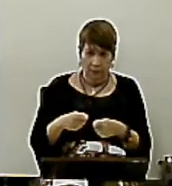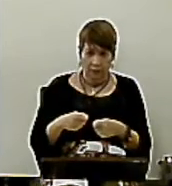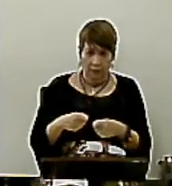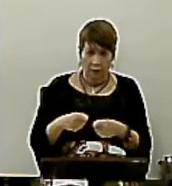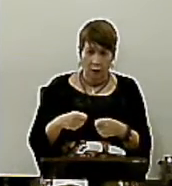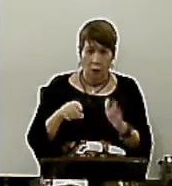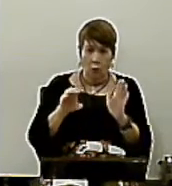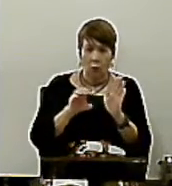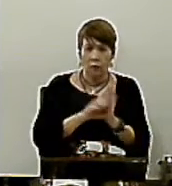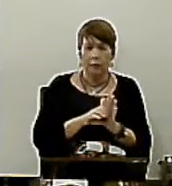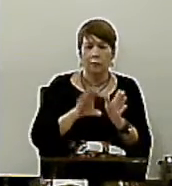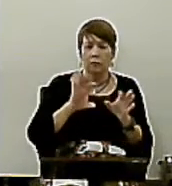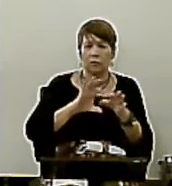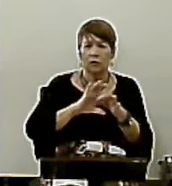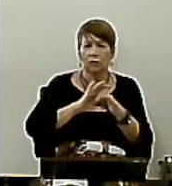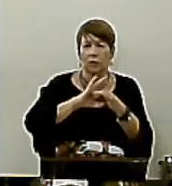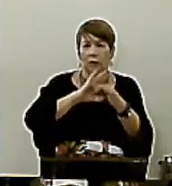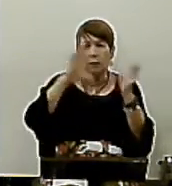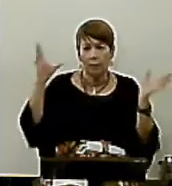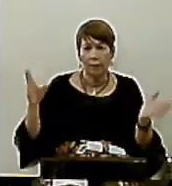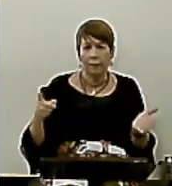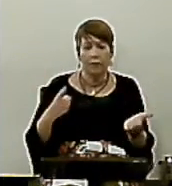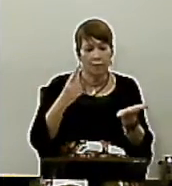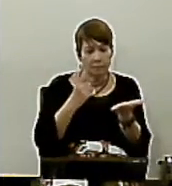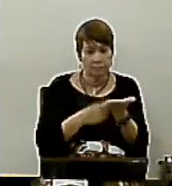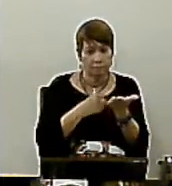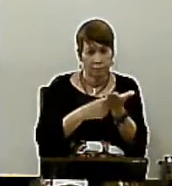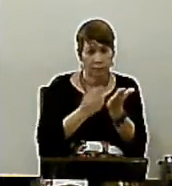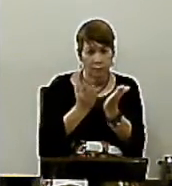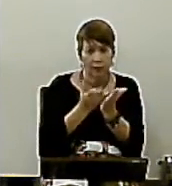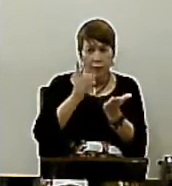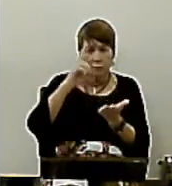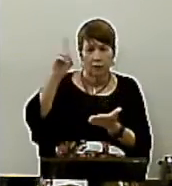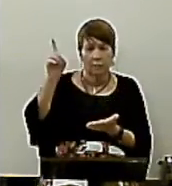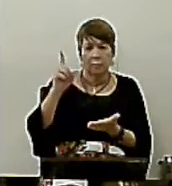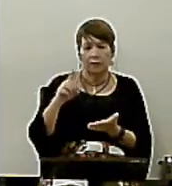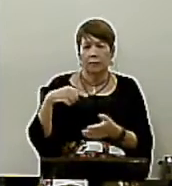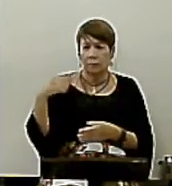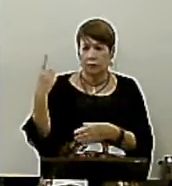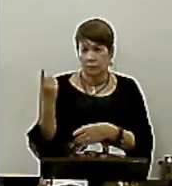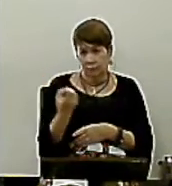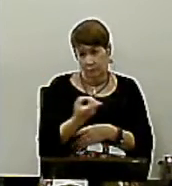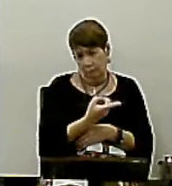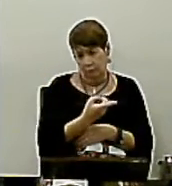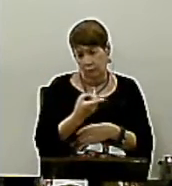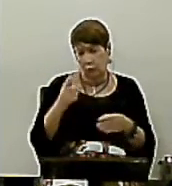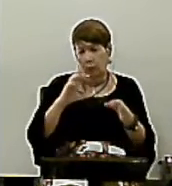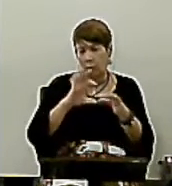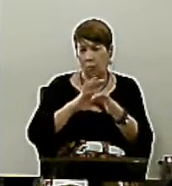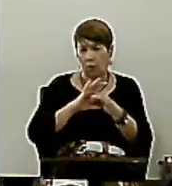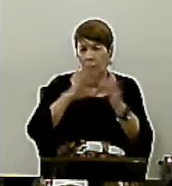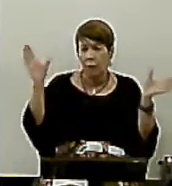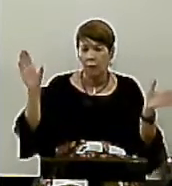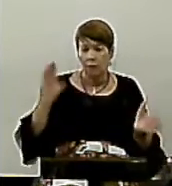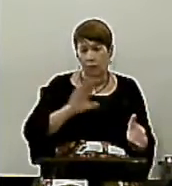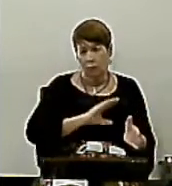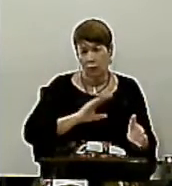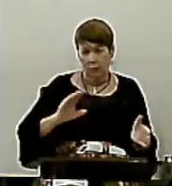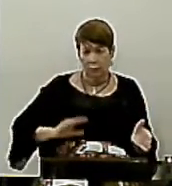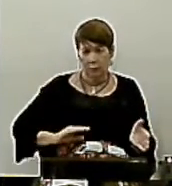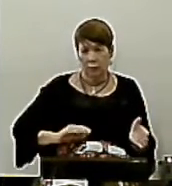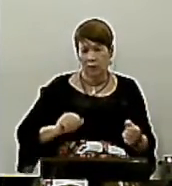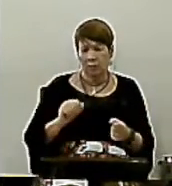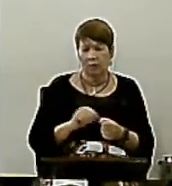nosso conceito De liberdade De acordo Com as escrituras Nós não Fomos livres Por Cristo Para fazer O que